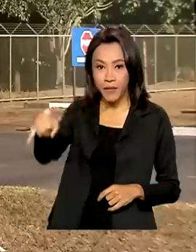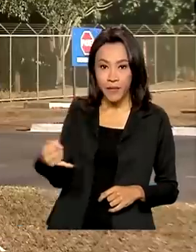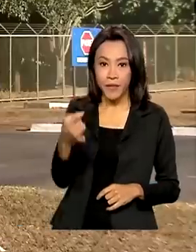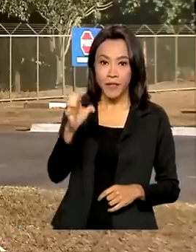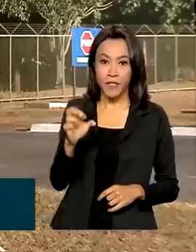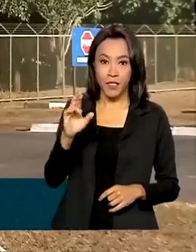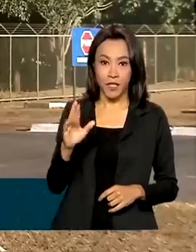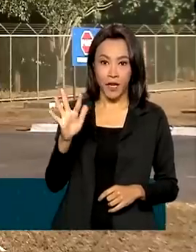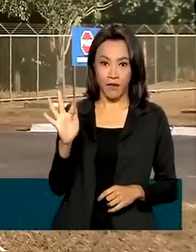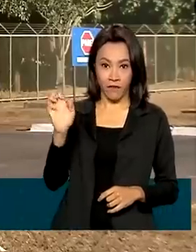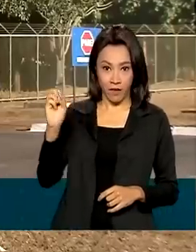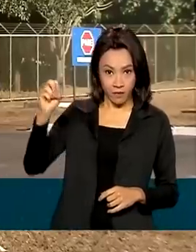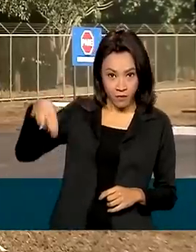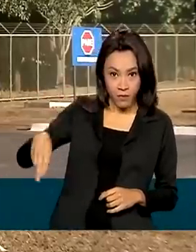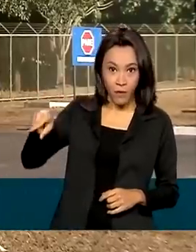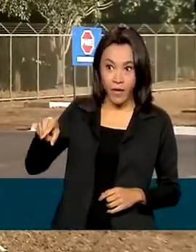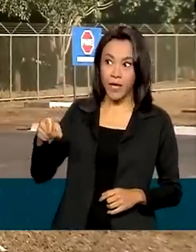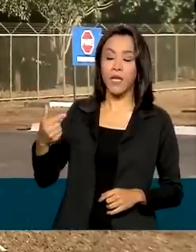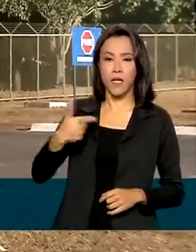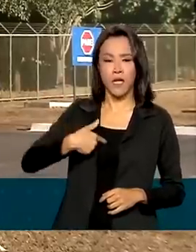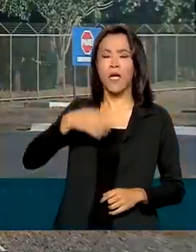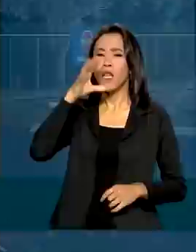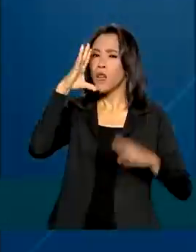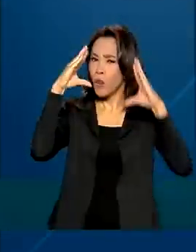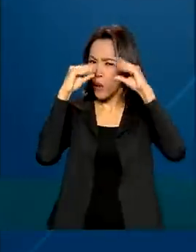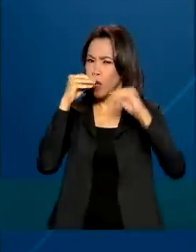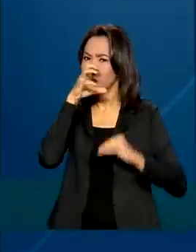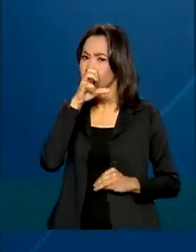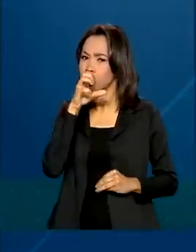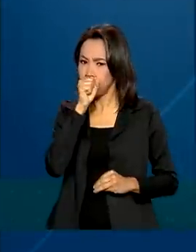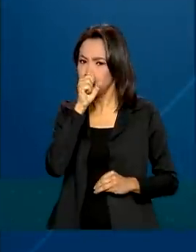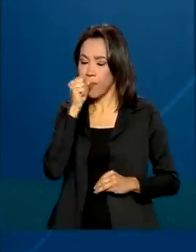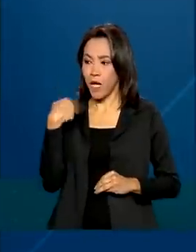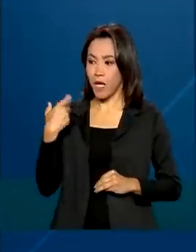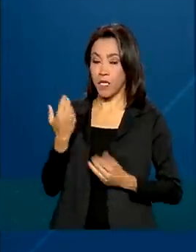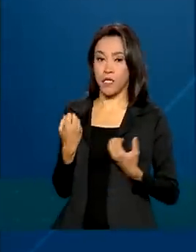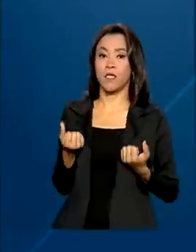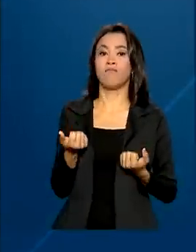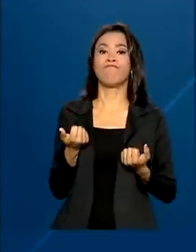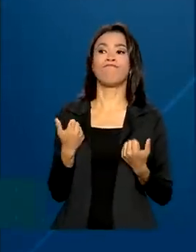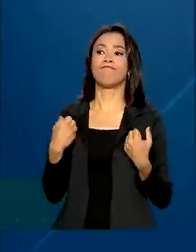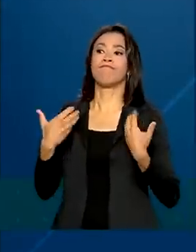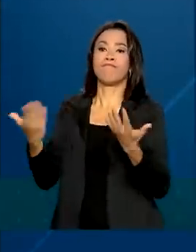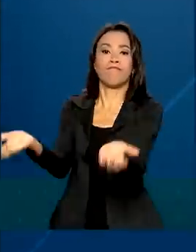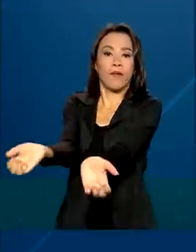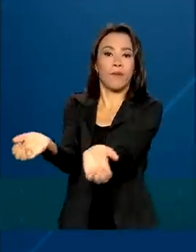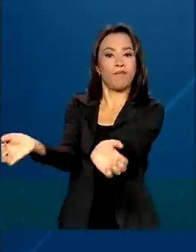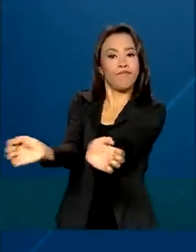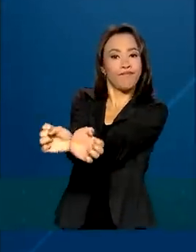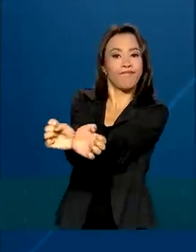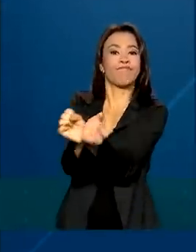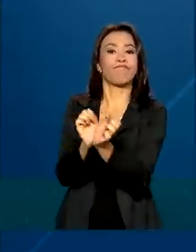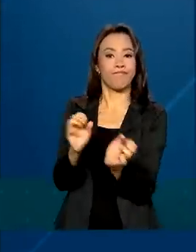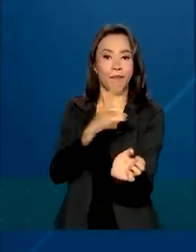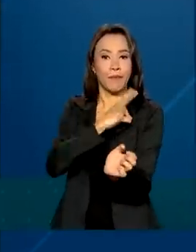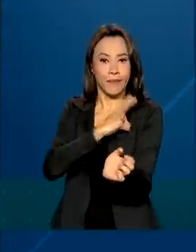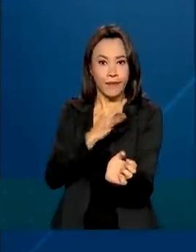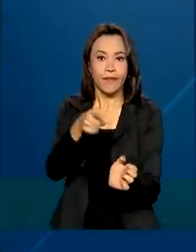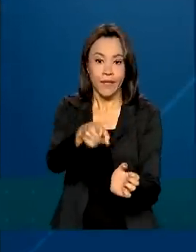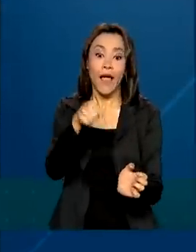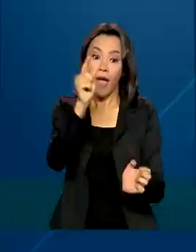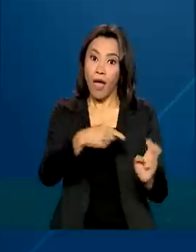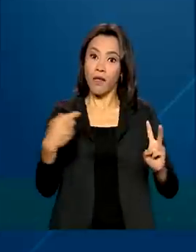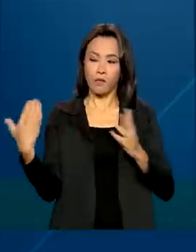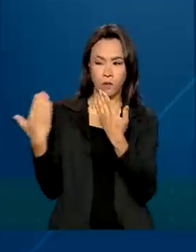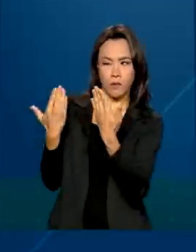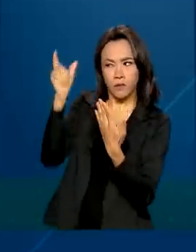se entregou à polícia na noite de sábado. Ele é o terceiro suspeito preso por envolvimento no desaparecimento do jornalista inglês